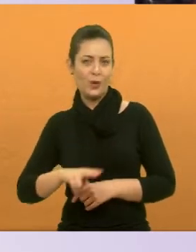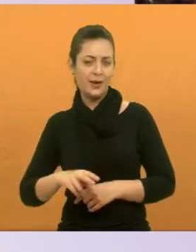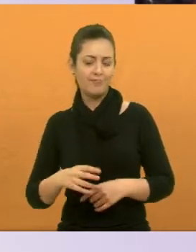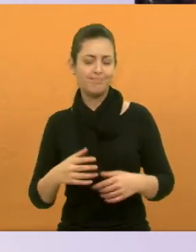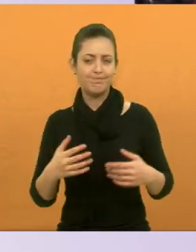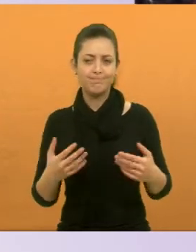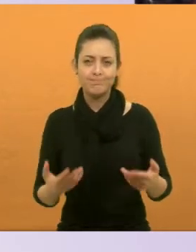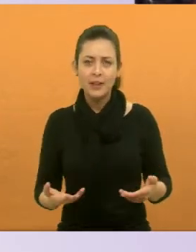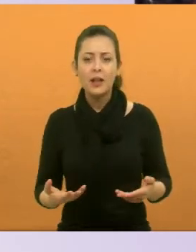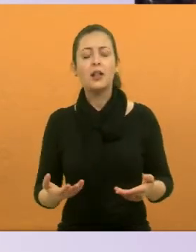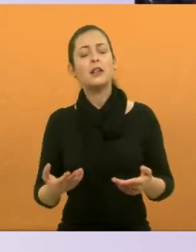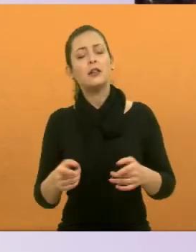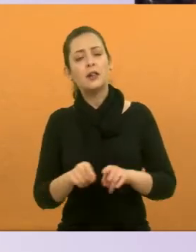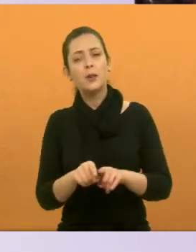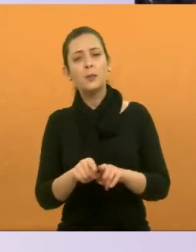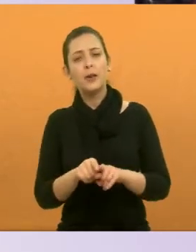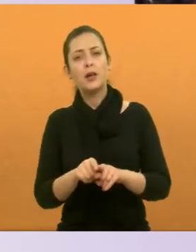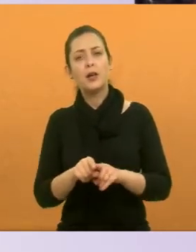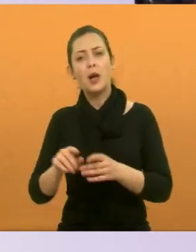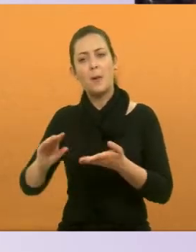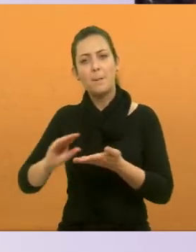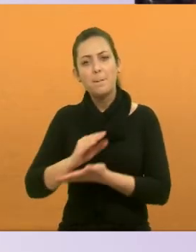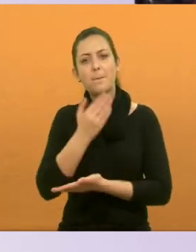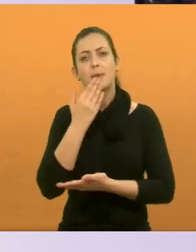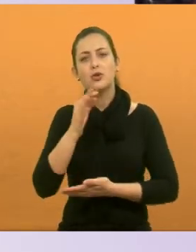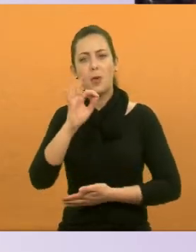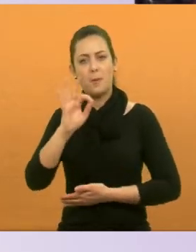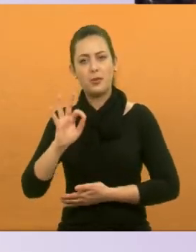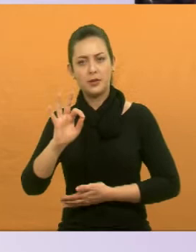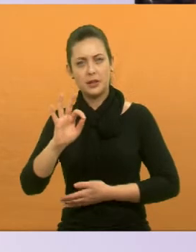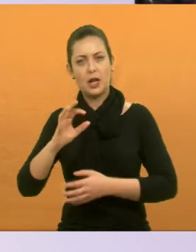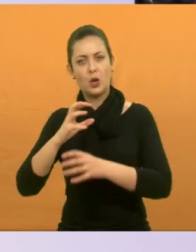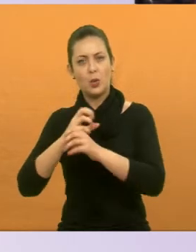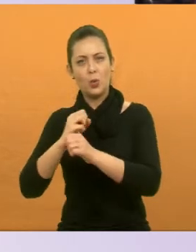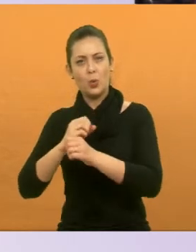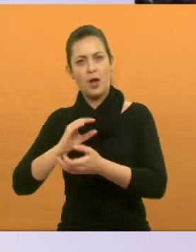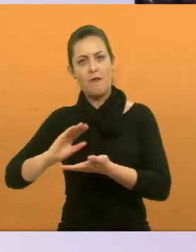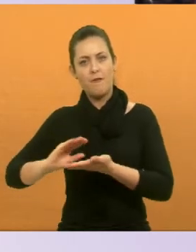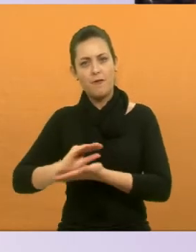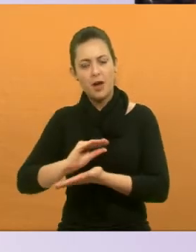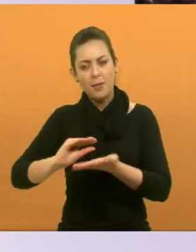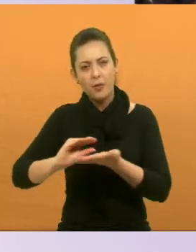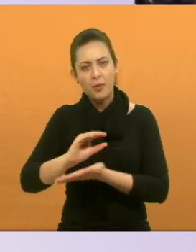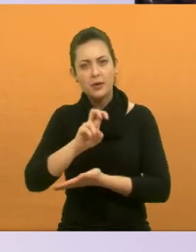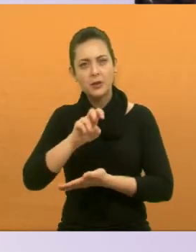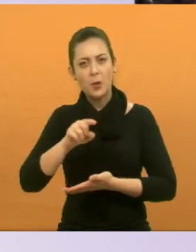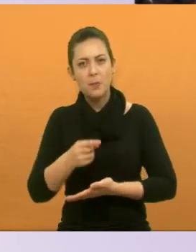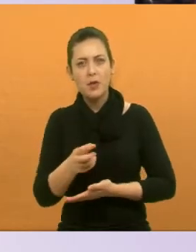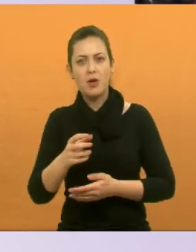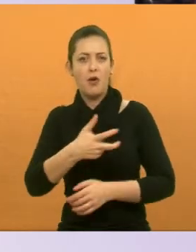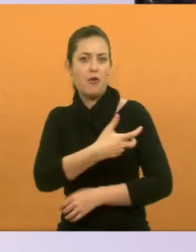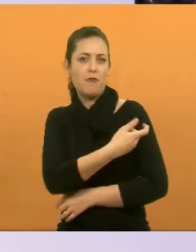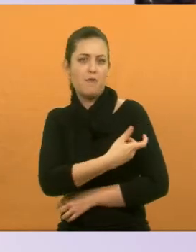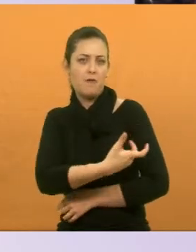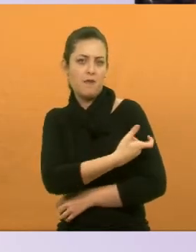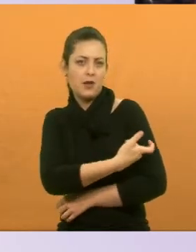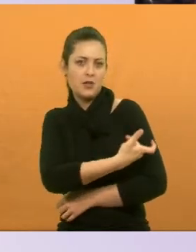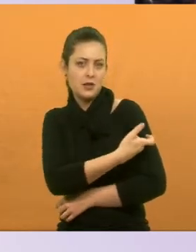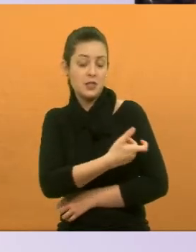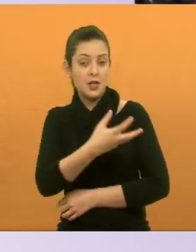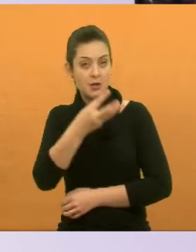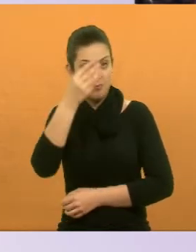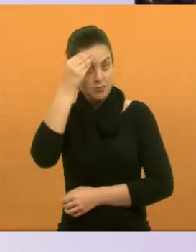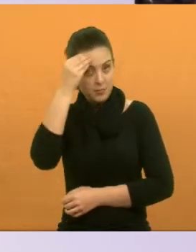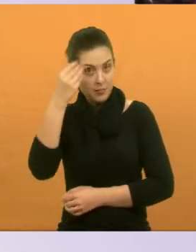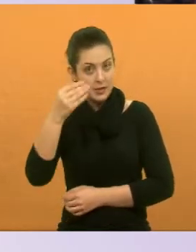E também eu vou estar colocando aqui, através da emenda impositiva, nós vamos estar comprando em torno de 5 mil vacinas, eu vou estar sempre falando isso aqui para as pessoas gravarem bem,